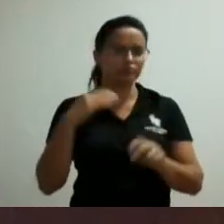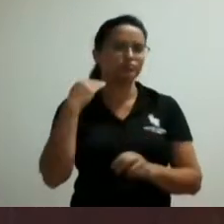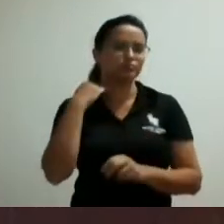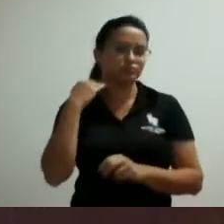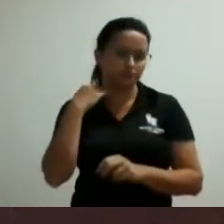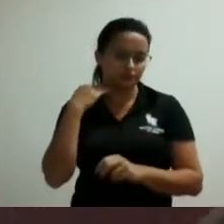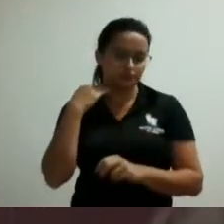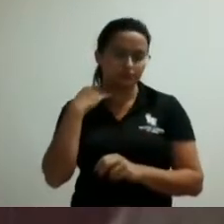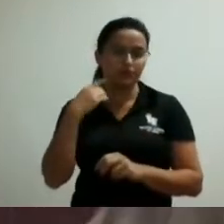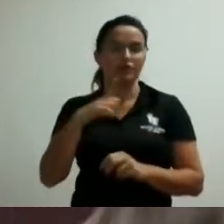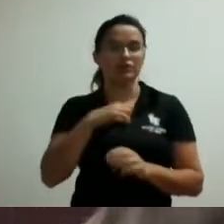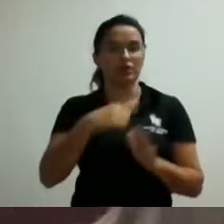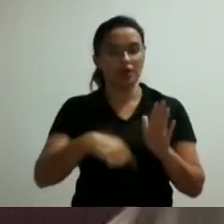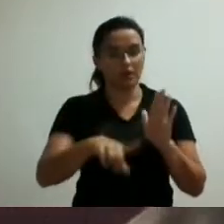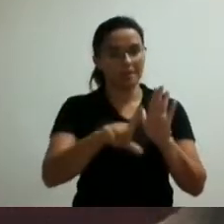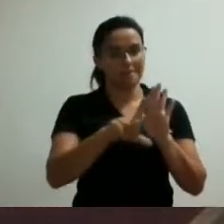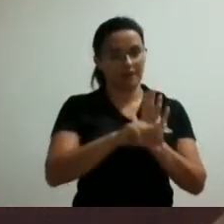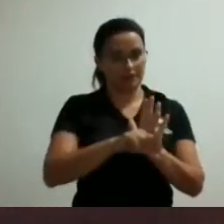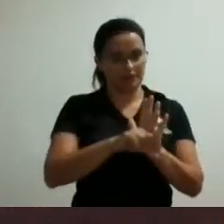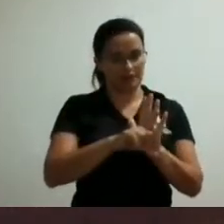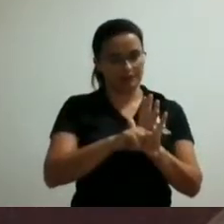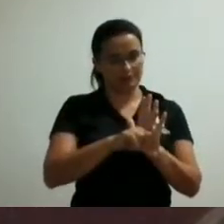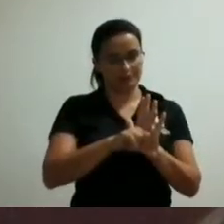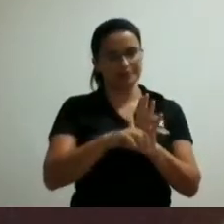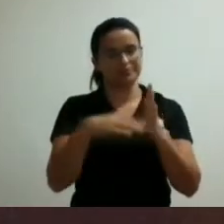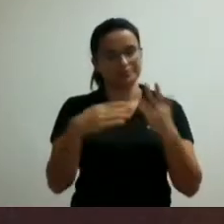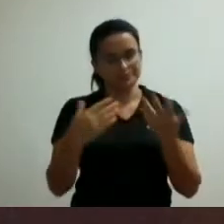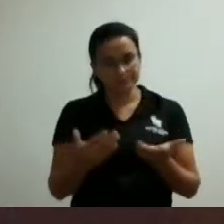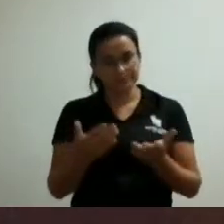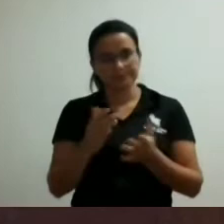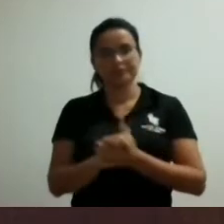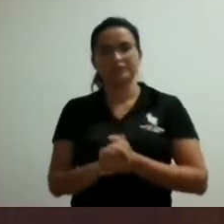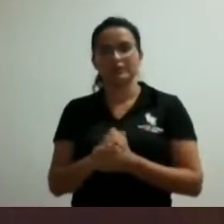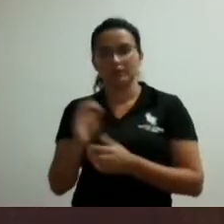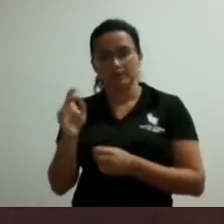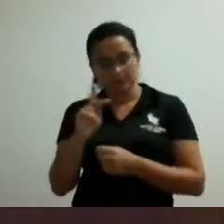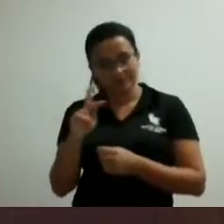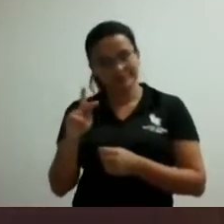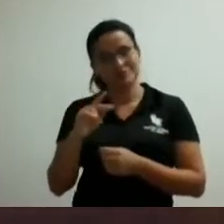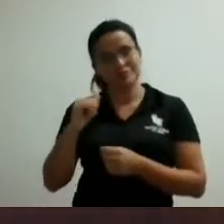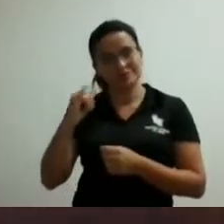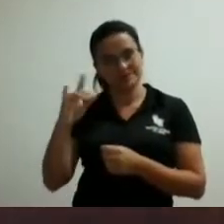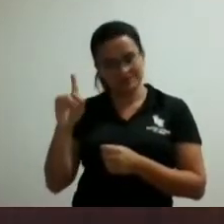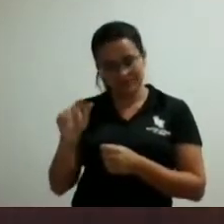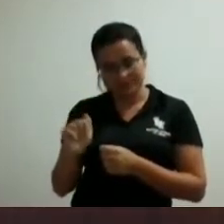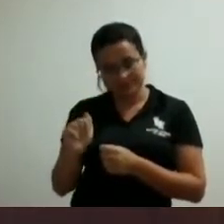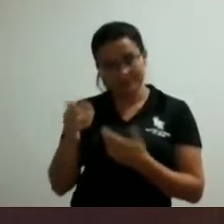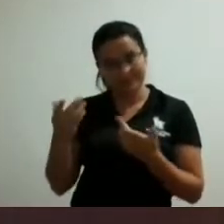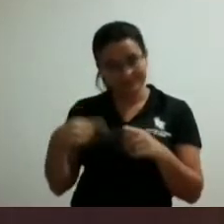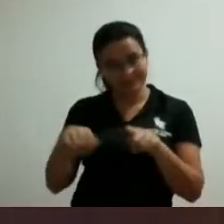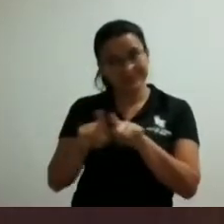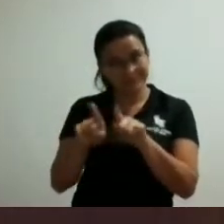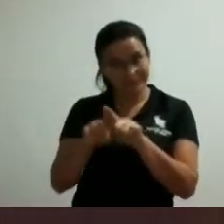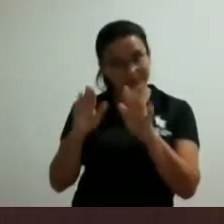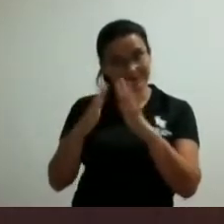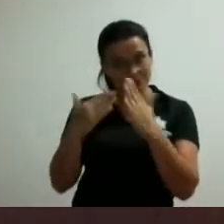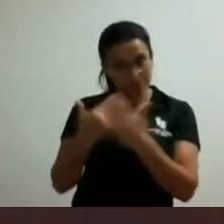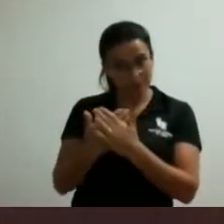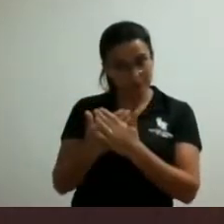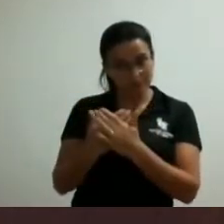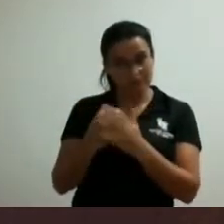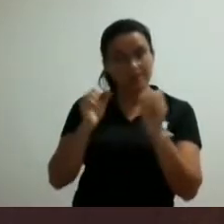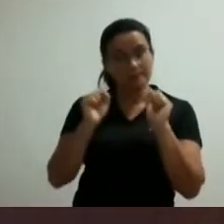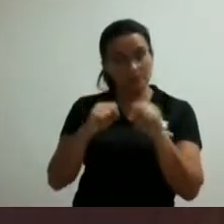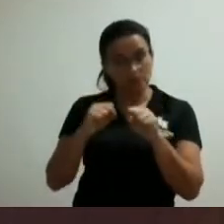tem uma lei popularizada escola professora Cida os vídeos poderão ser levados para as escolas